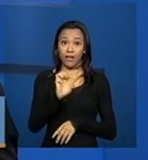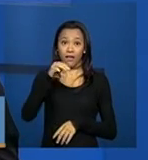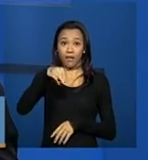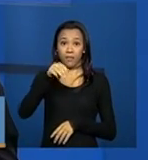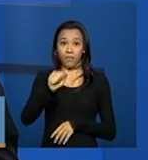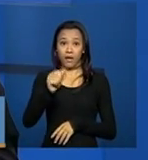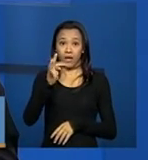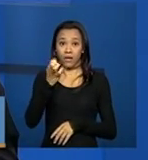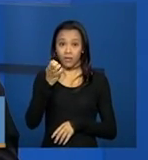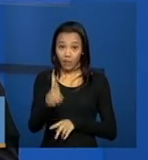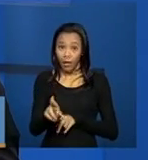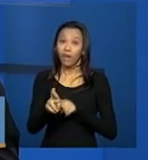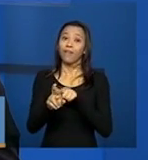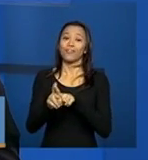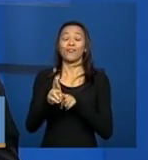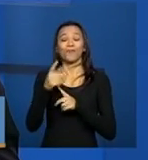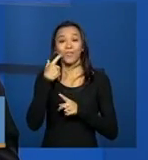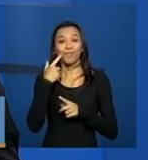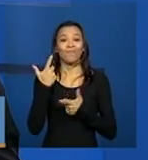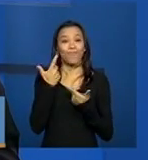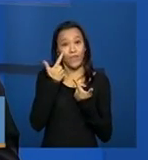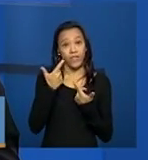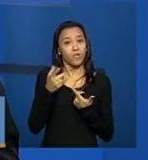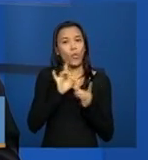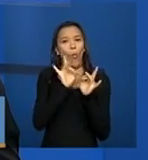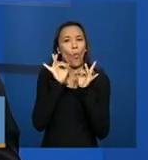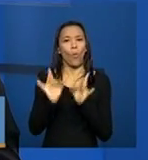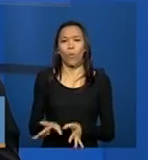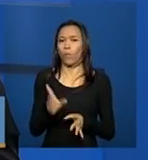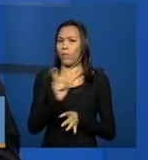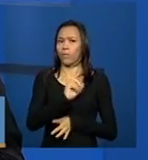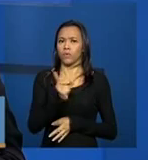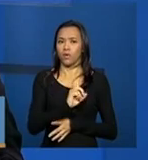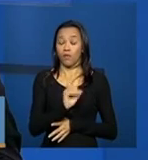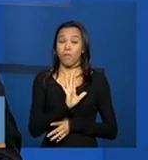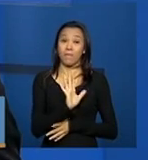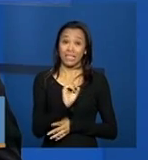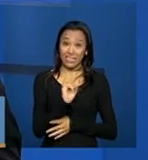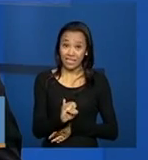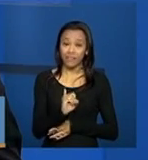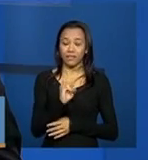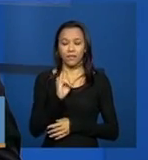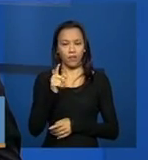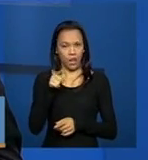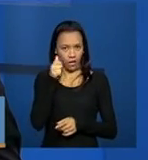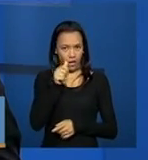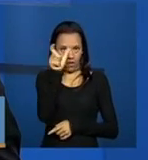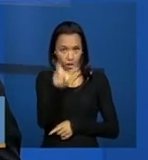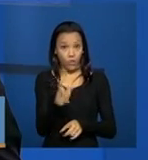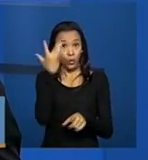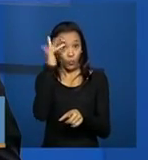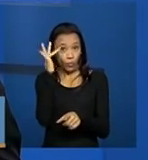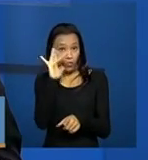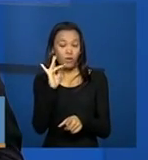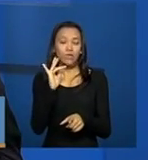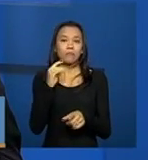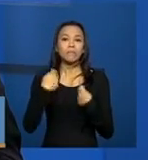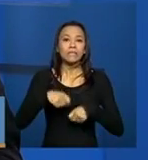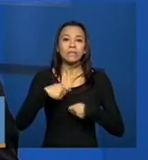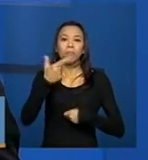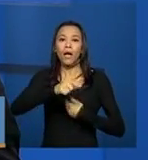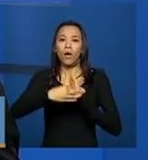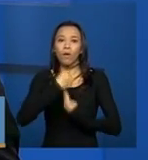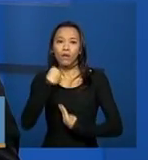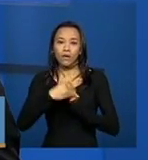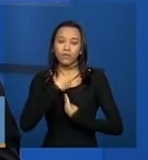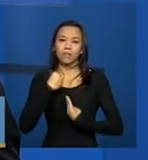cuidado na equipe lá, ele não está abandonado, e assim, se ela tiver qualquer dúvida, qualquer outra orientação que ela